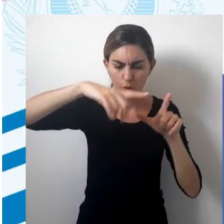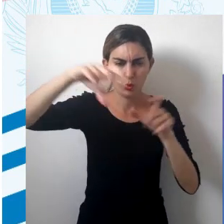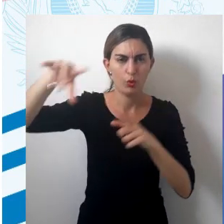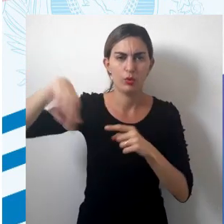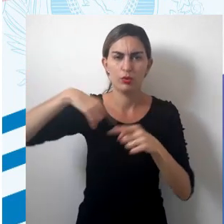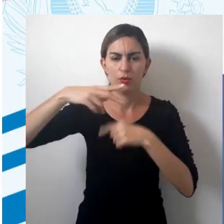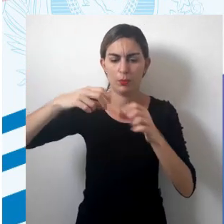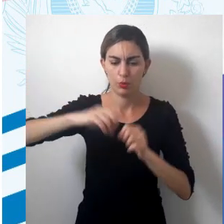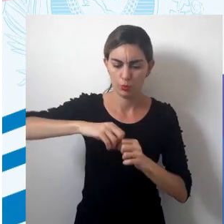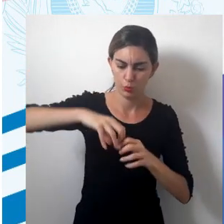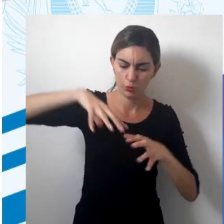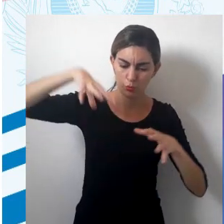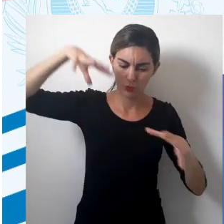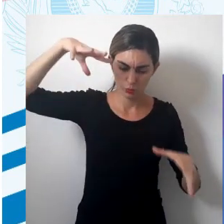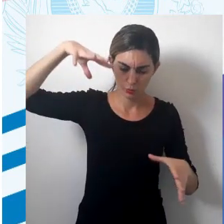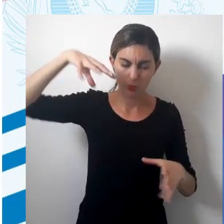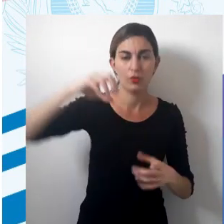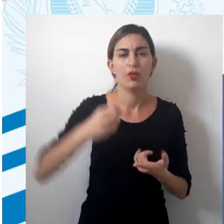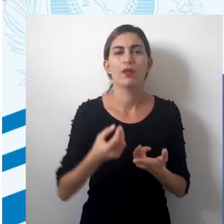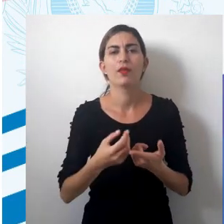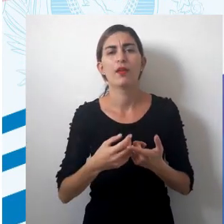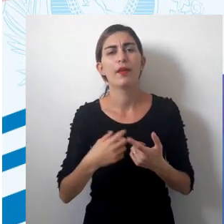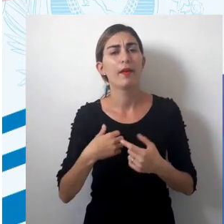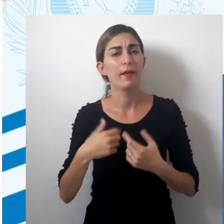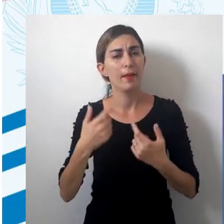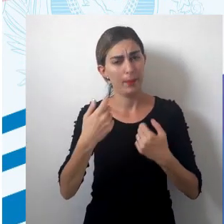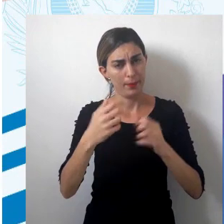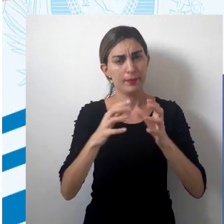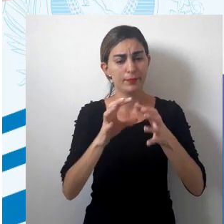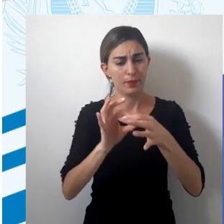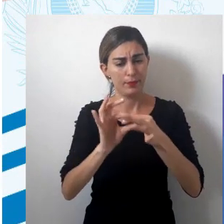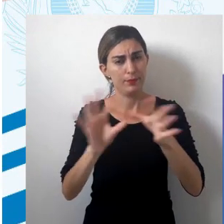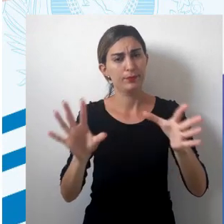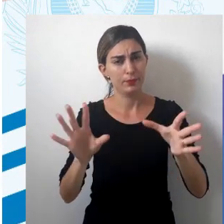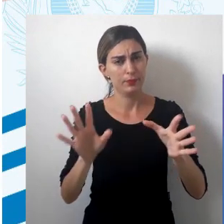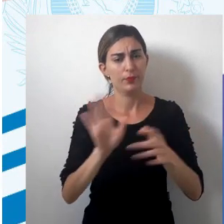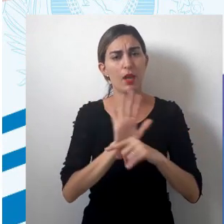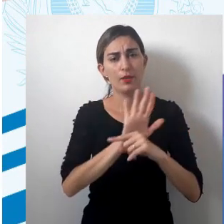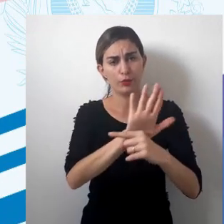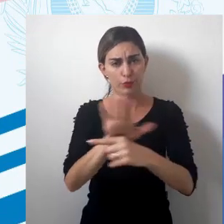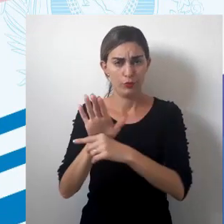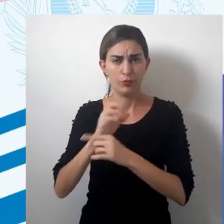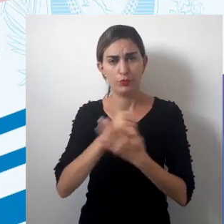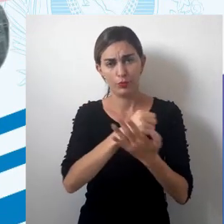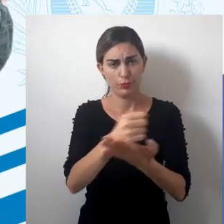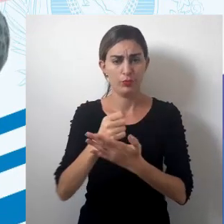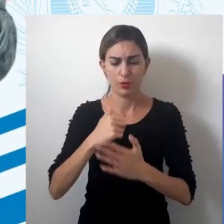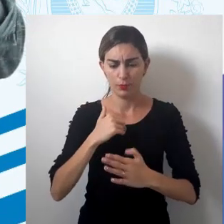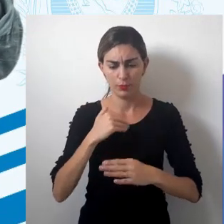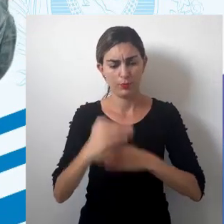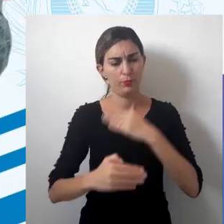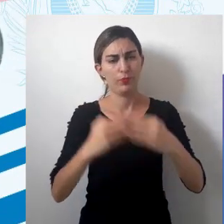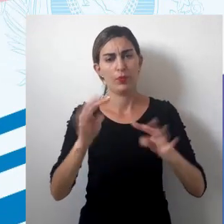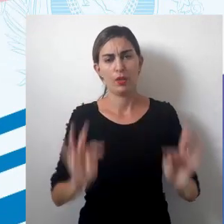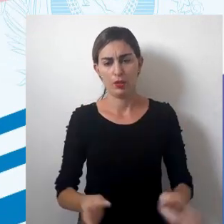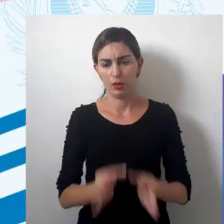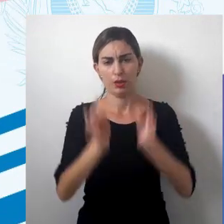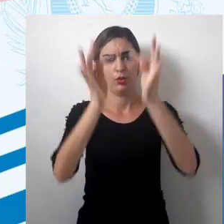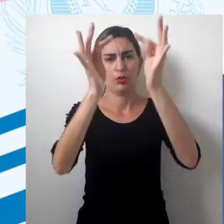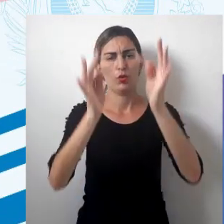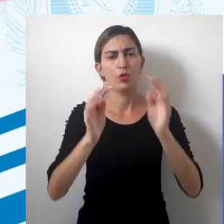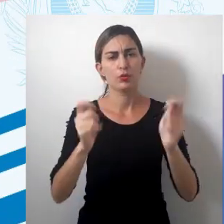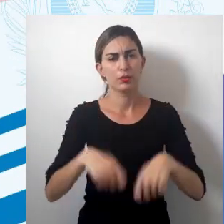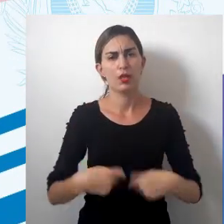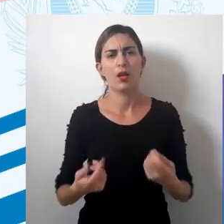imagens, imagiamento com os sensores remotos, isso daí permite que a tecnologia